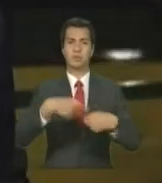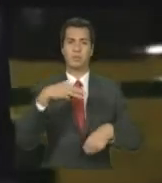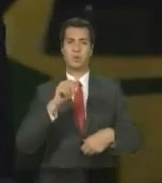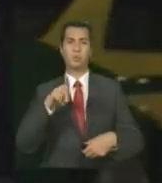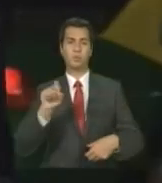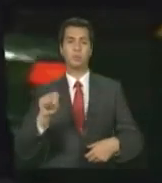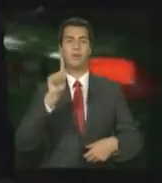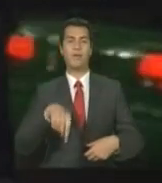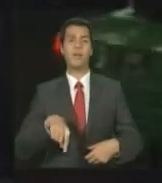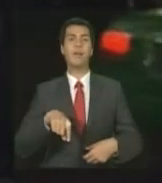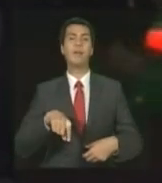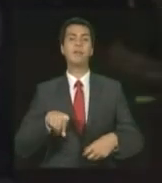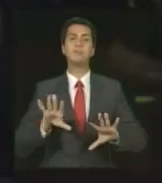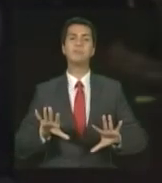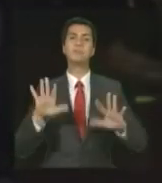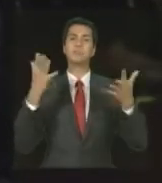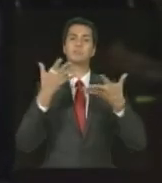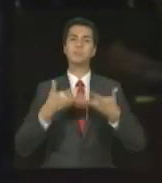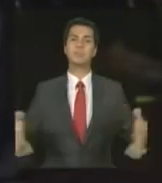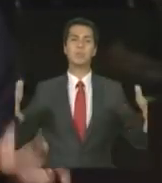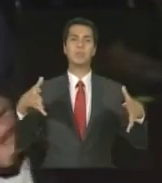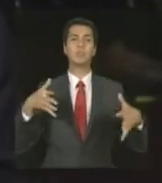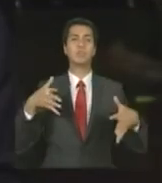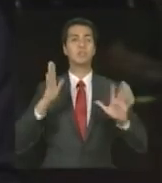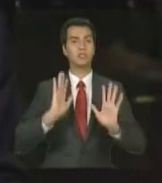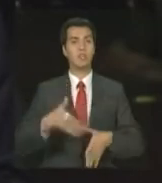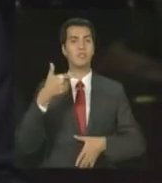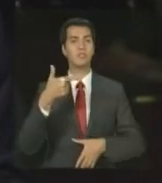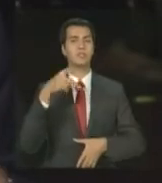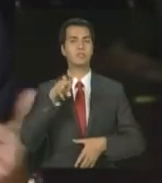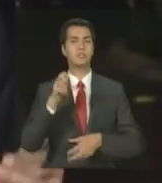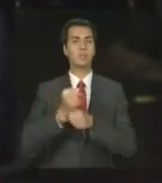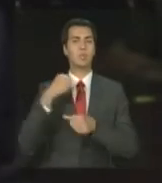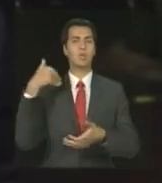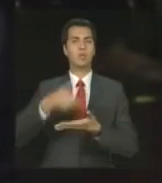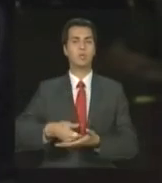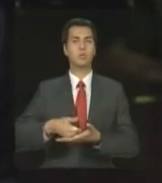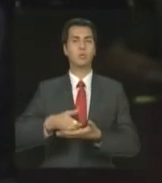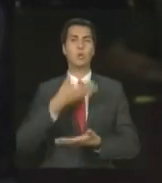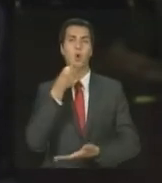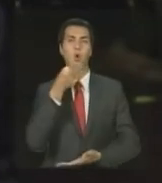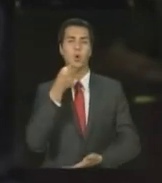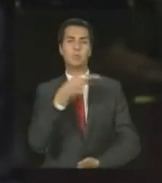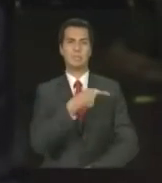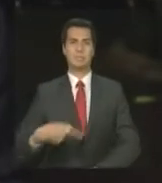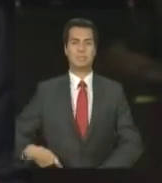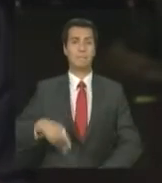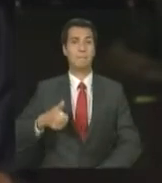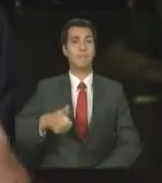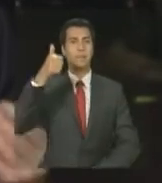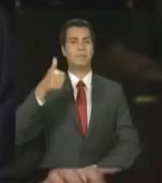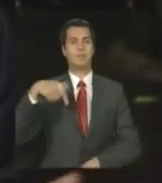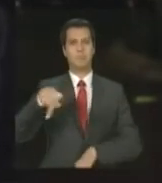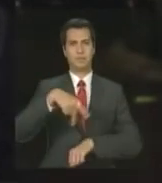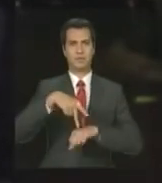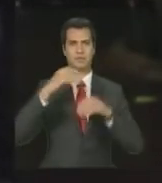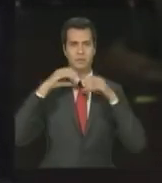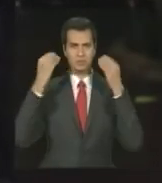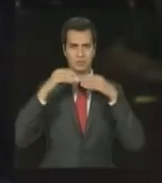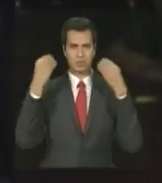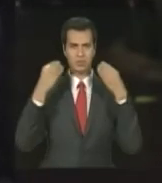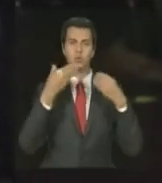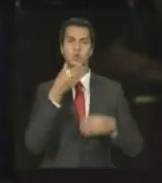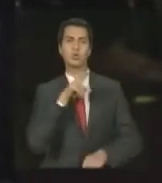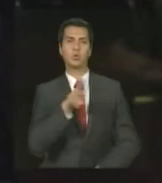25 anos da morte de Samora Machel. Samora Machel foi o primeiro presidente moçambicano depois da independência de